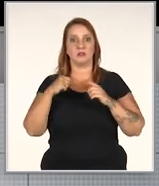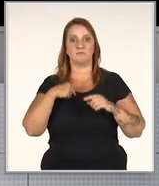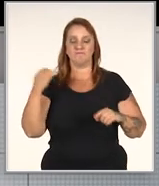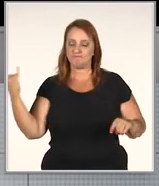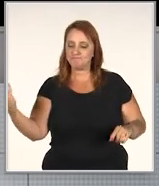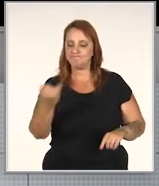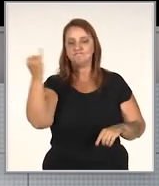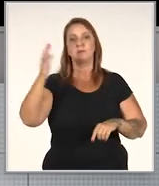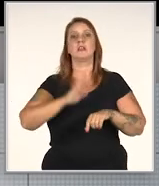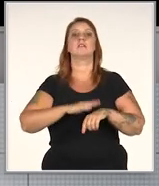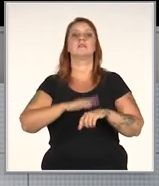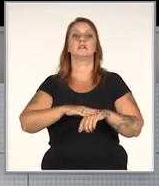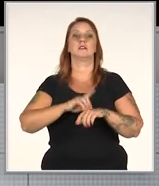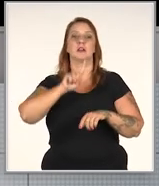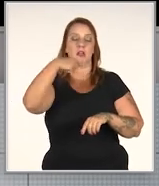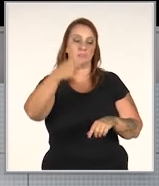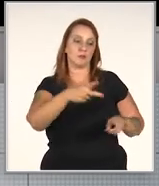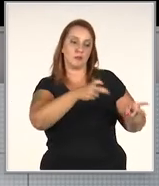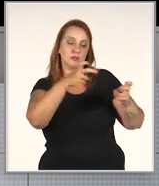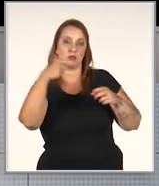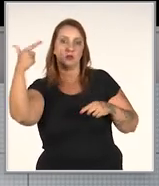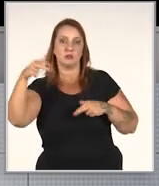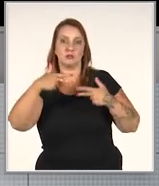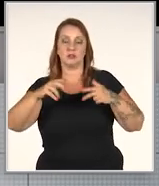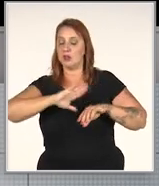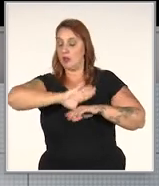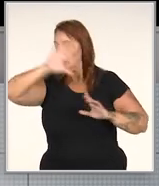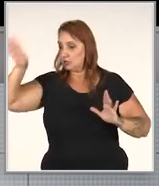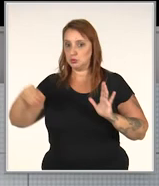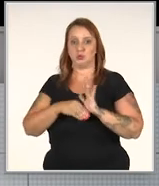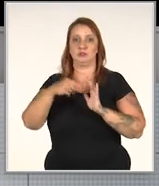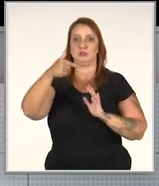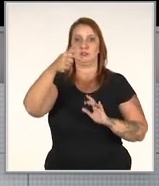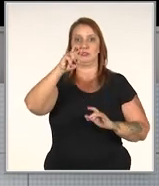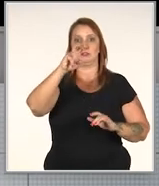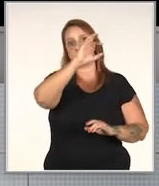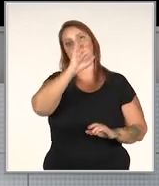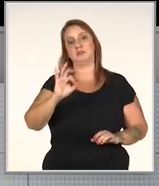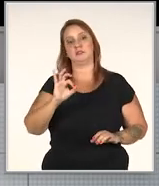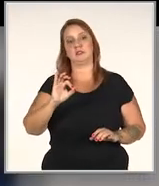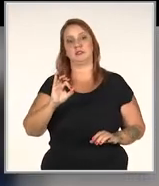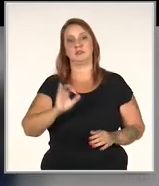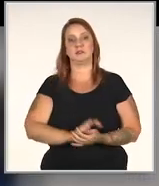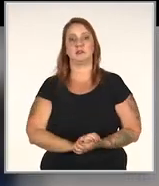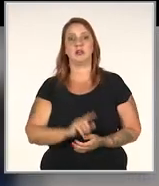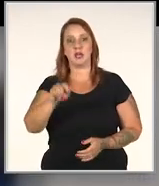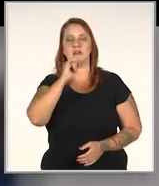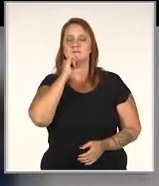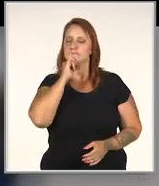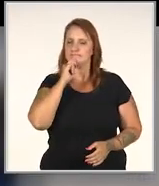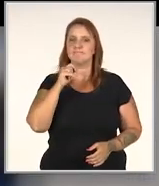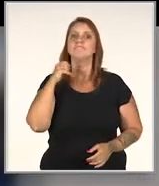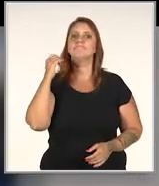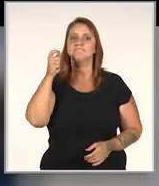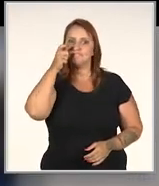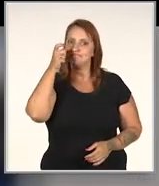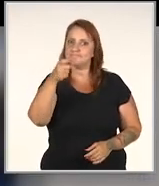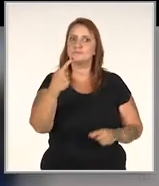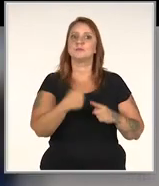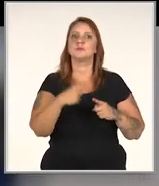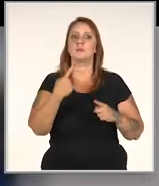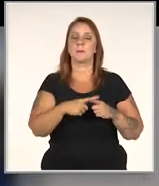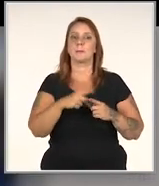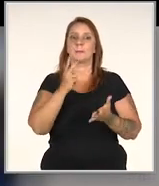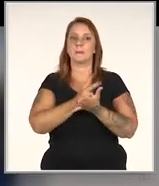tenho excelência naquilo que eu faço, aí sim eu vou olhar para outras coisas, e não ficar fazendo tudo com 75% de excelência. Esse é um exemplo bem interessante,